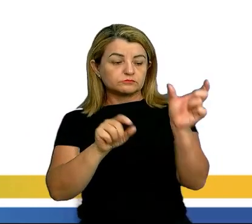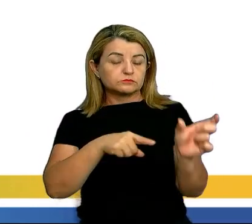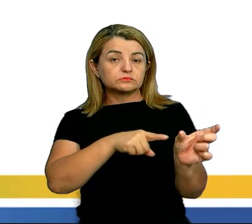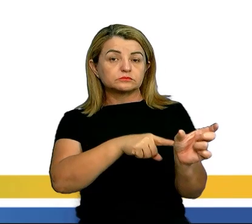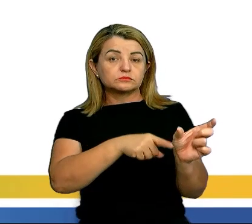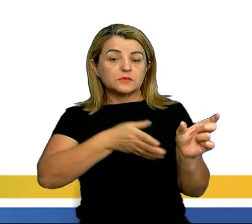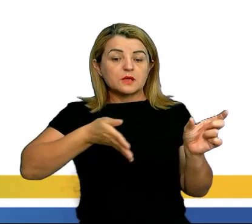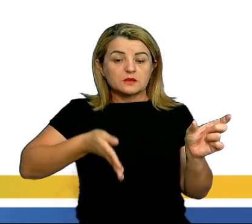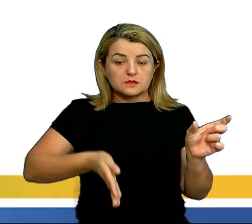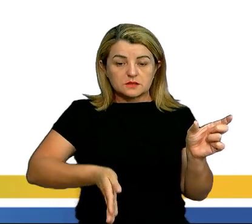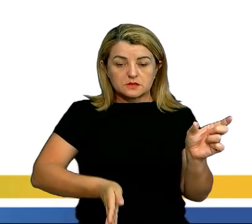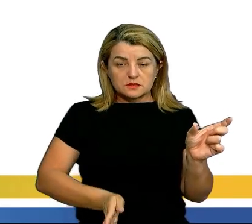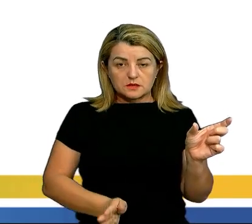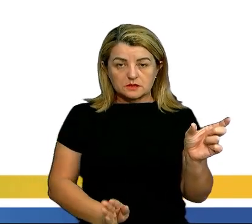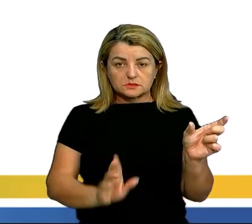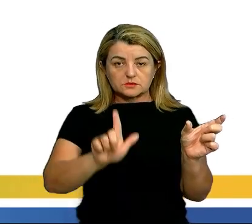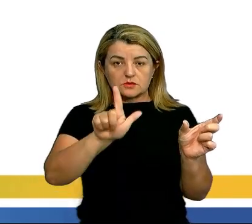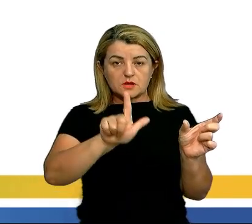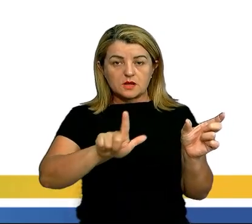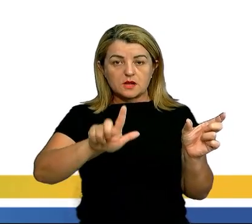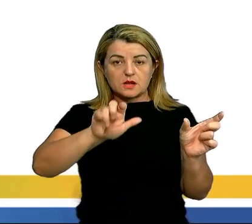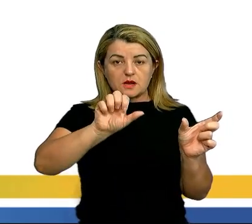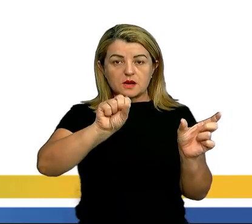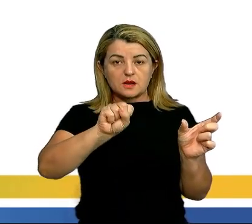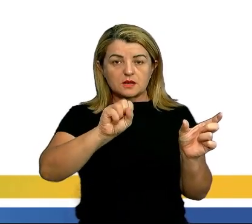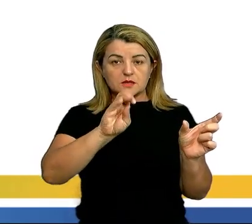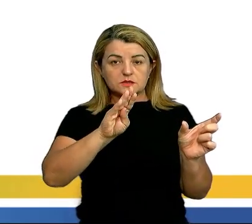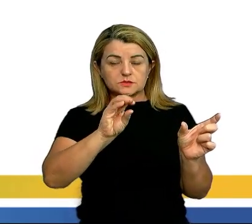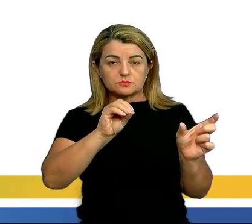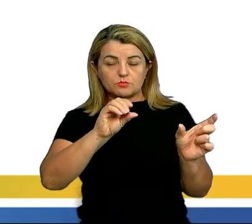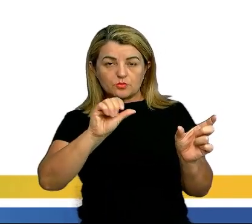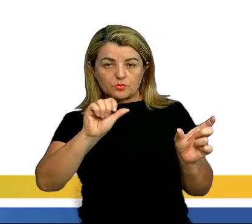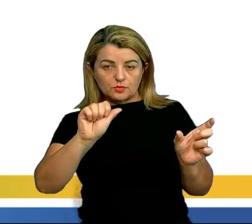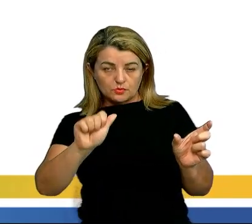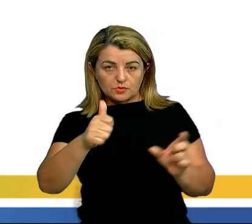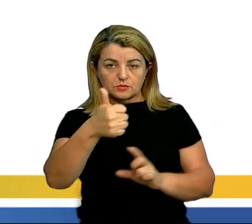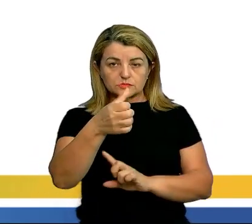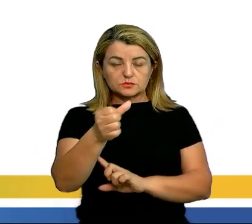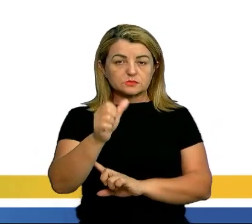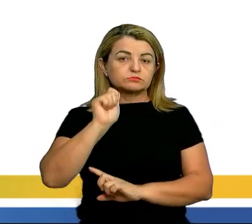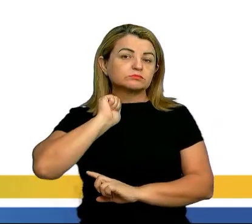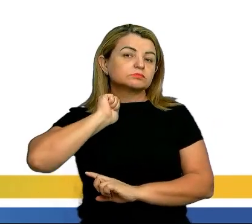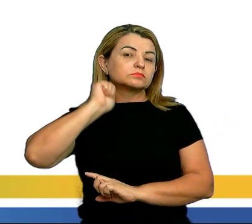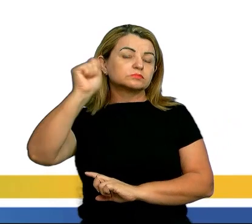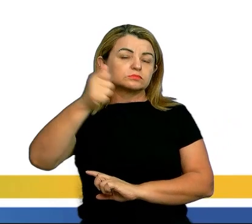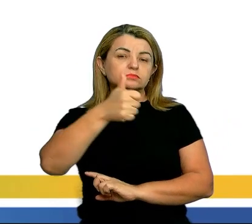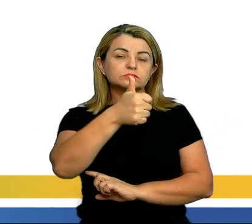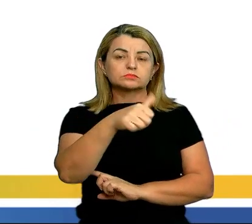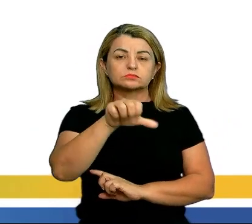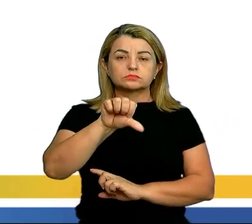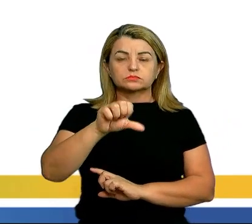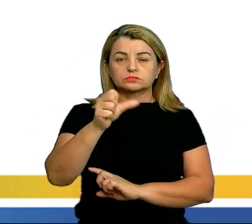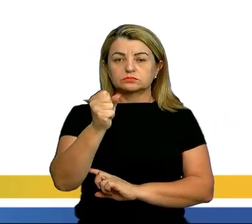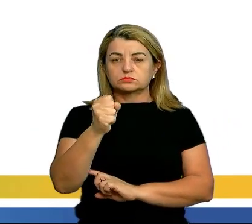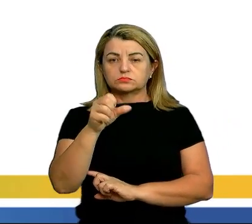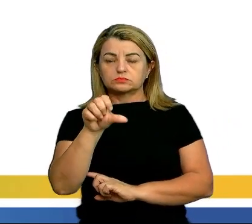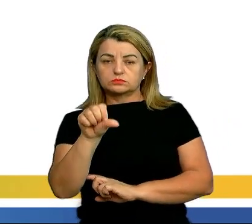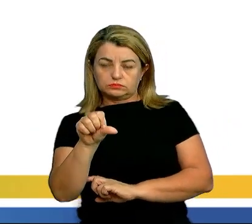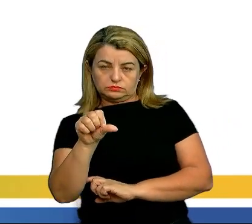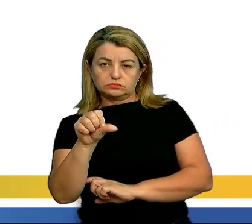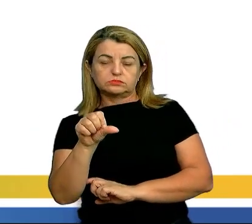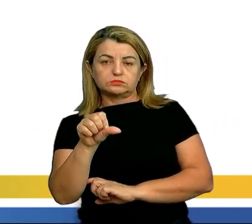nasceu em Lisboa em 16 de abril de 1889. Então o que é nós temos de